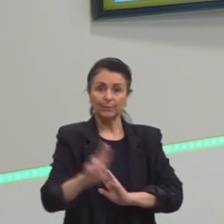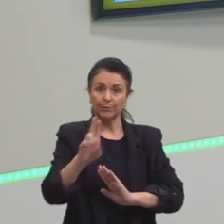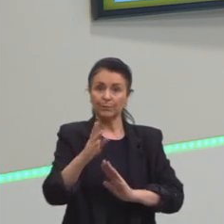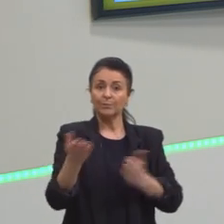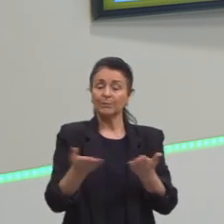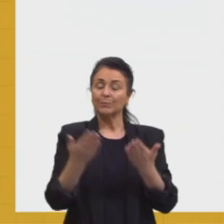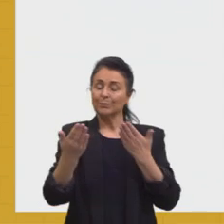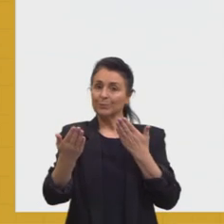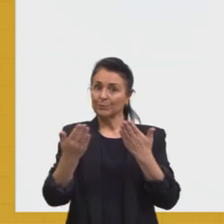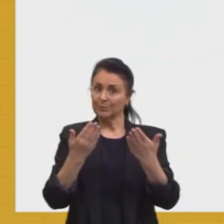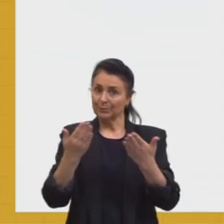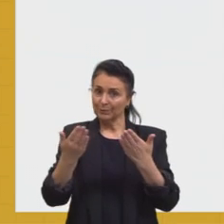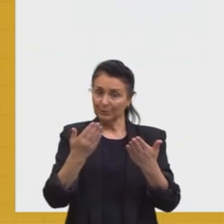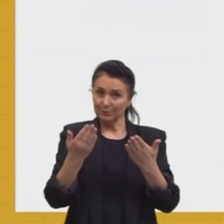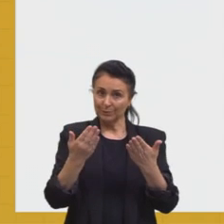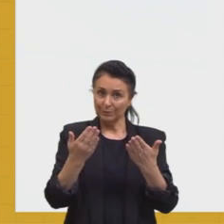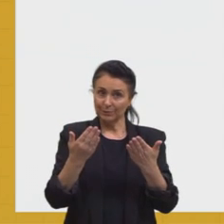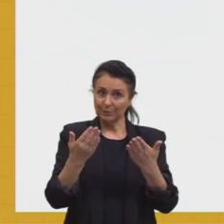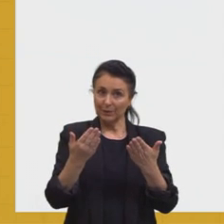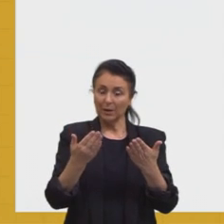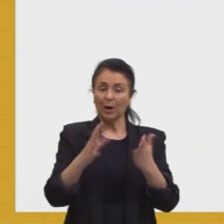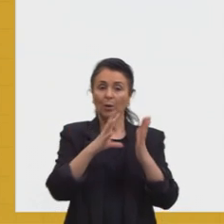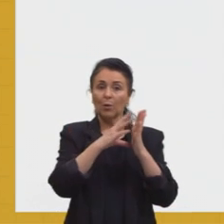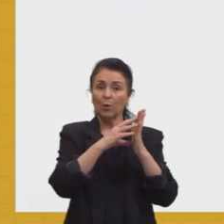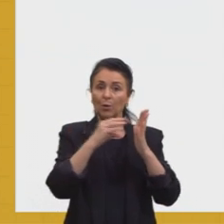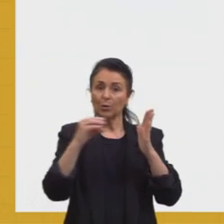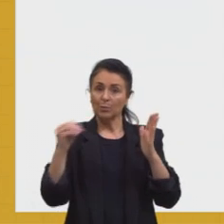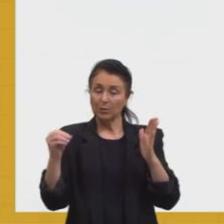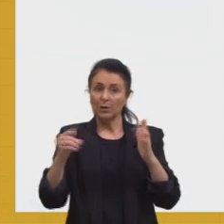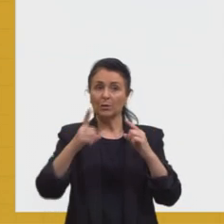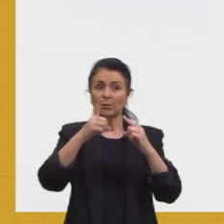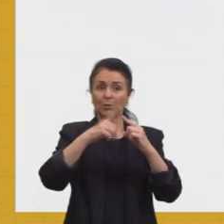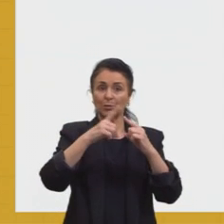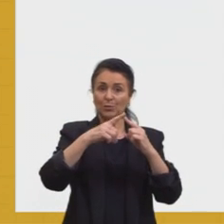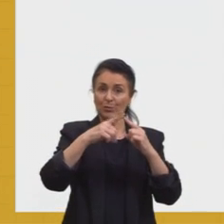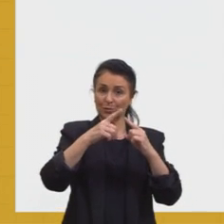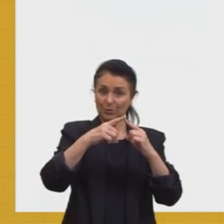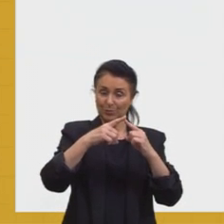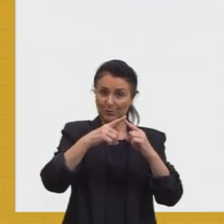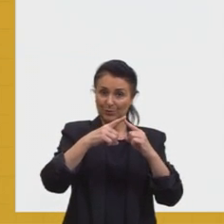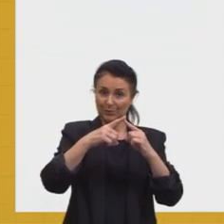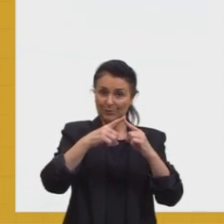um pouco esses modelos, esses tipos de projeções.